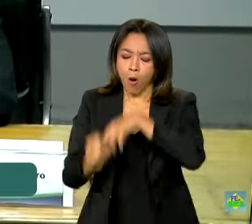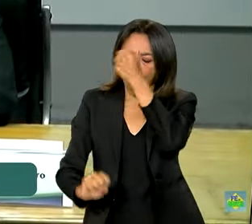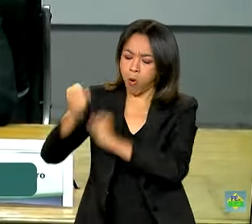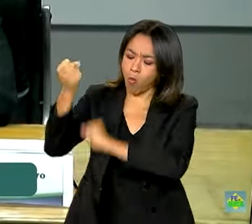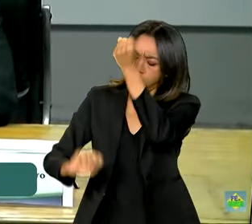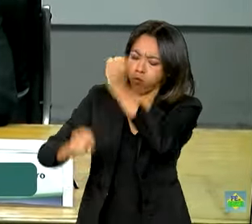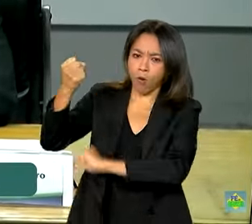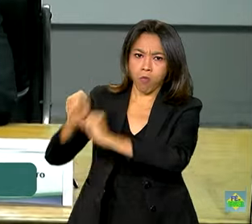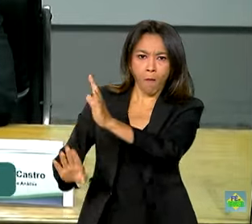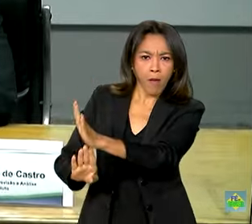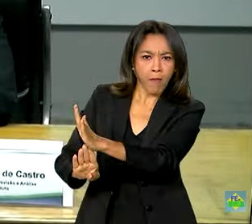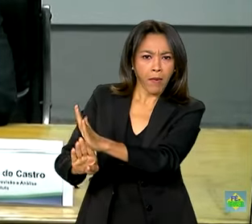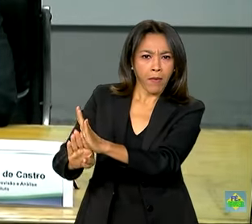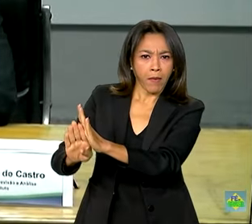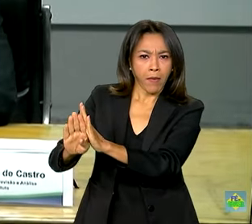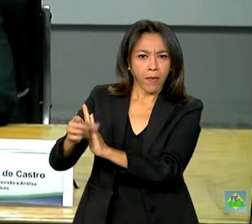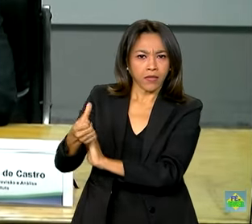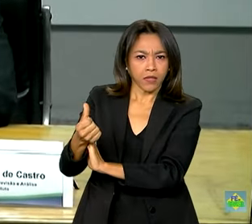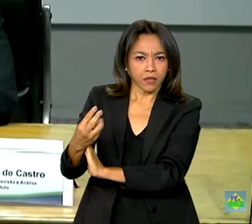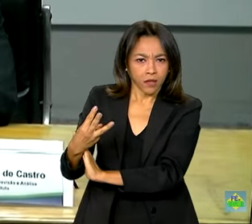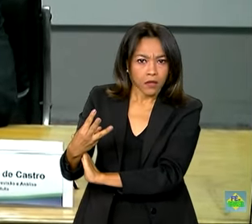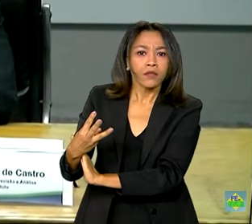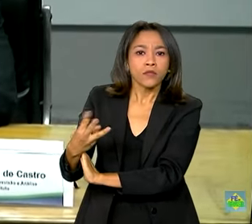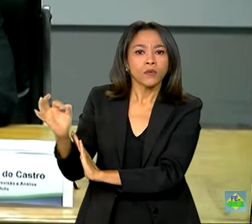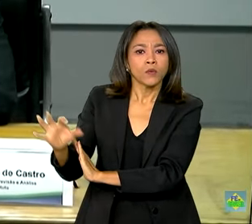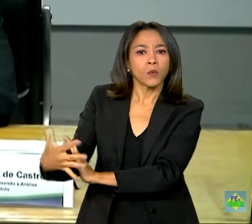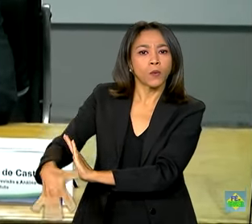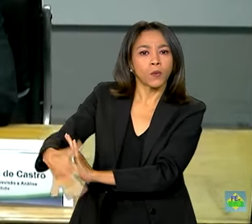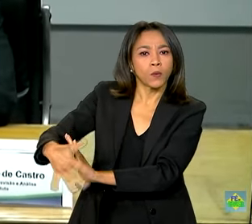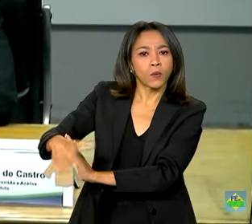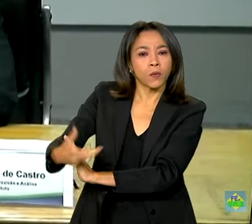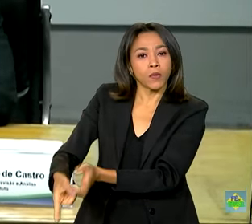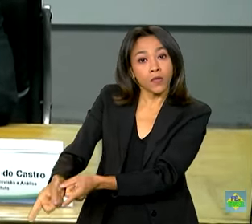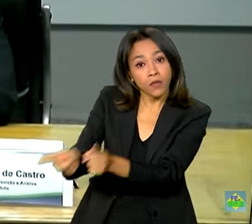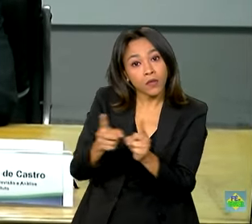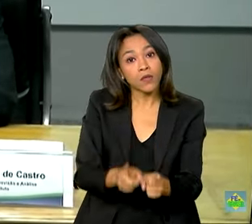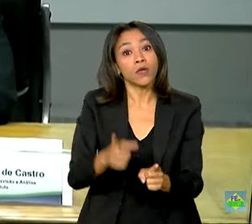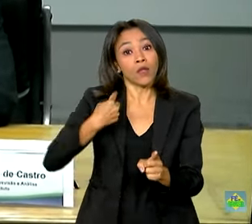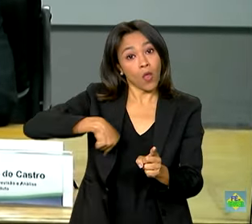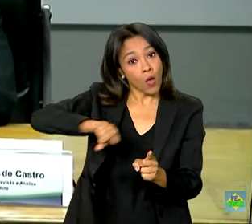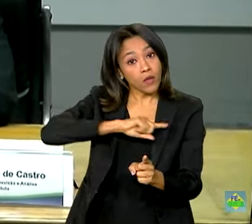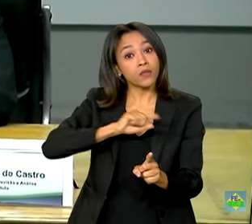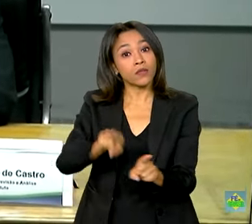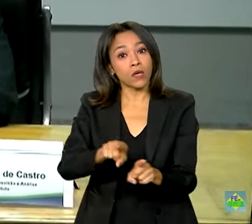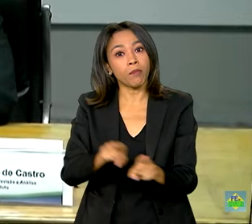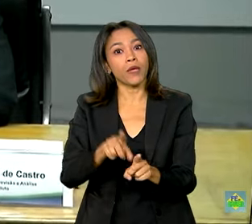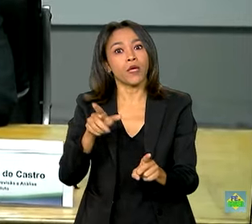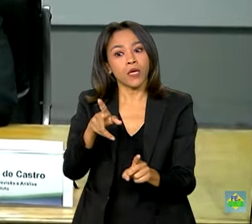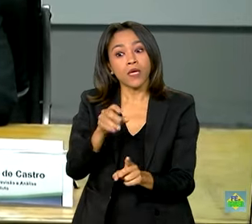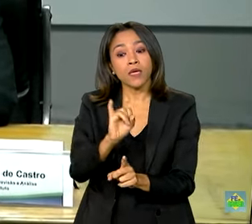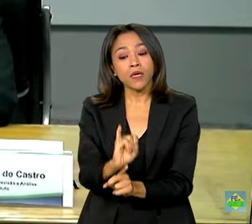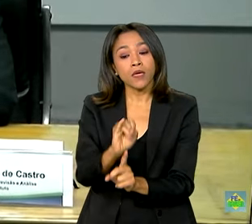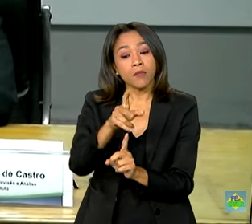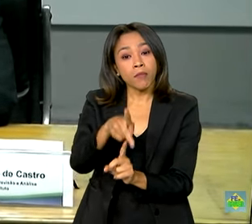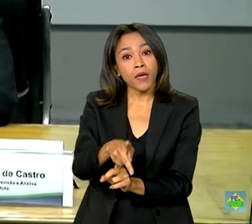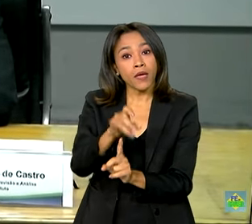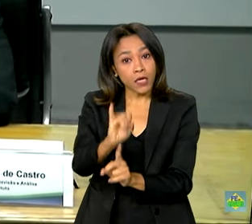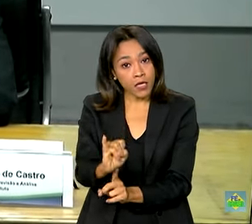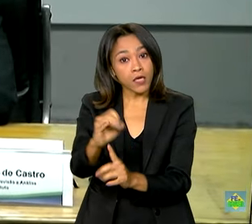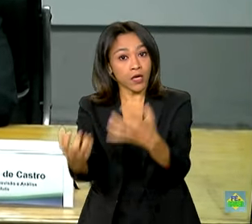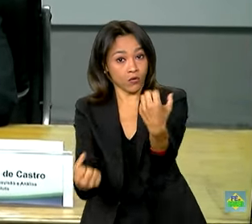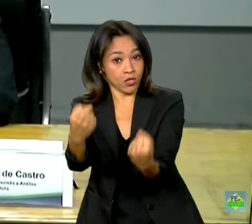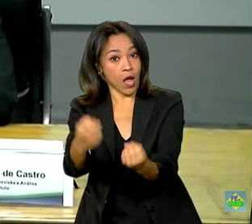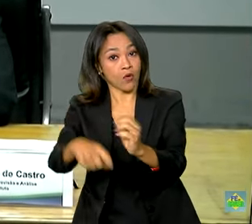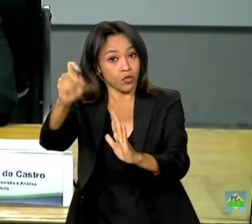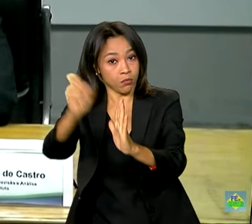,63 e a gente também tem um desempenho expressivo do IPI automóveis, os